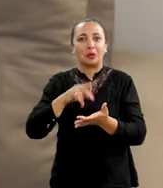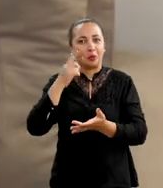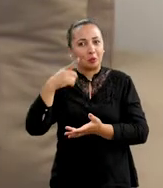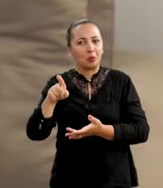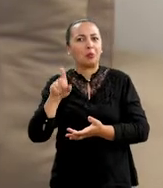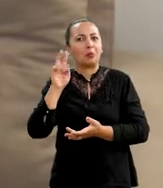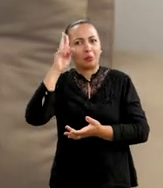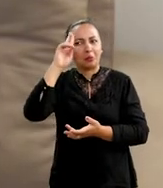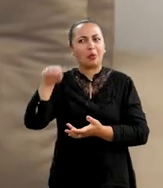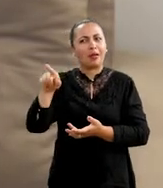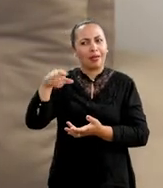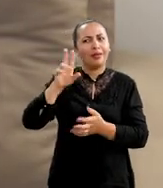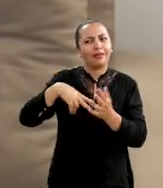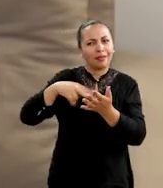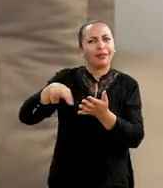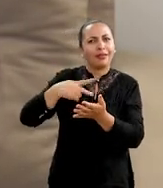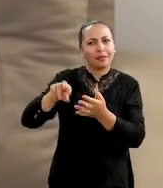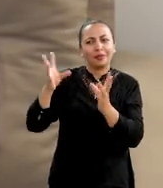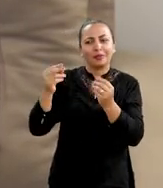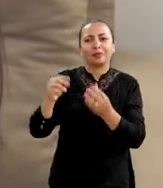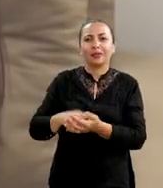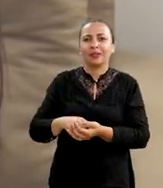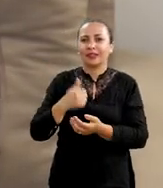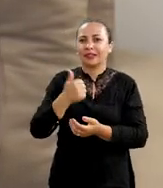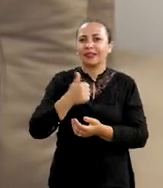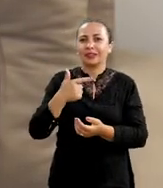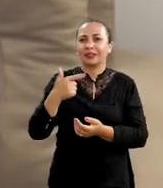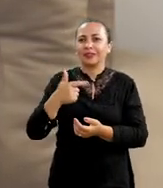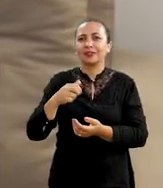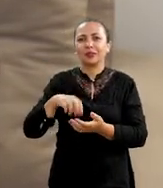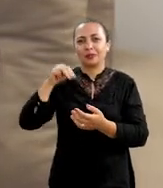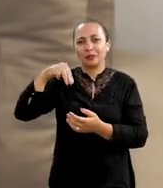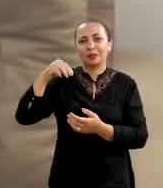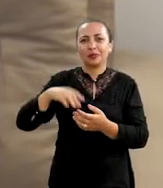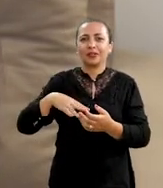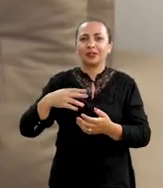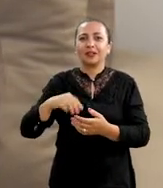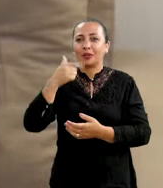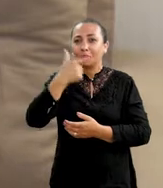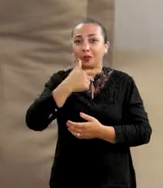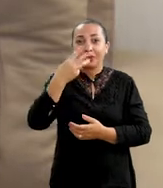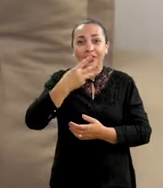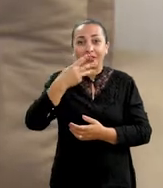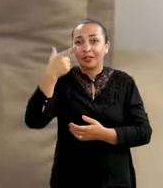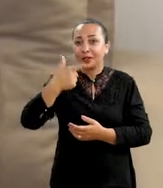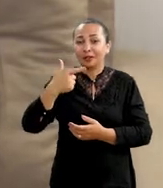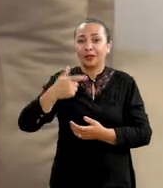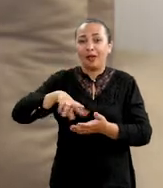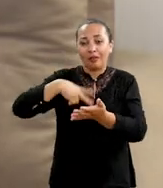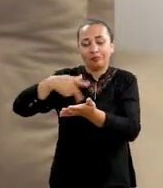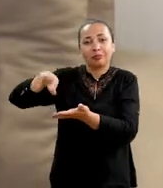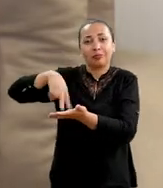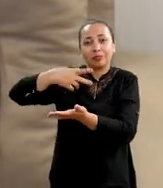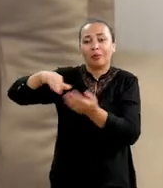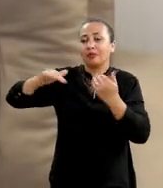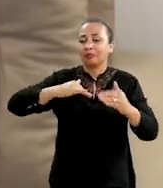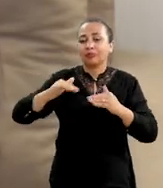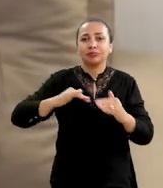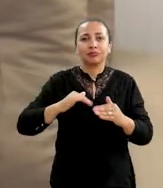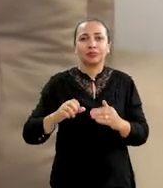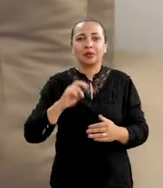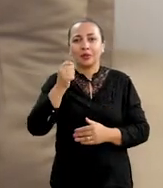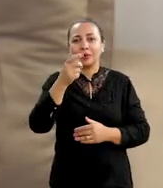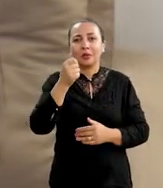Realmente o senhor dançou bastante. Foi, foi. Eu brinquei 232 minutos ativos, né? brinquei muito. 232 é muito tempo ativo.